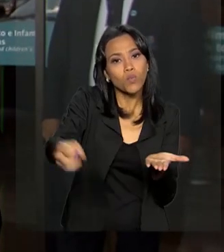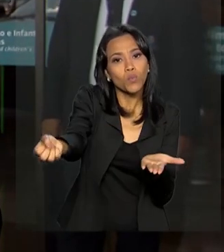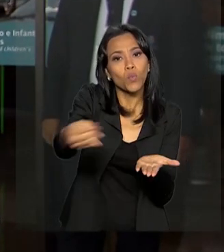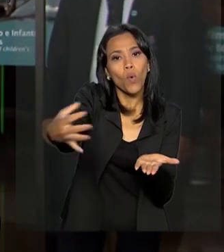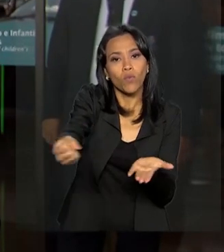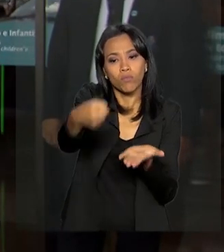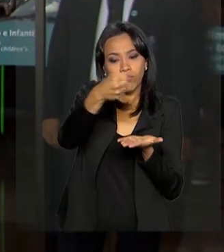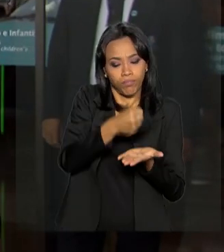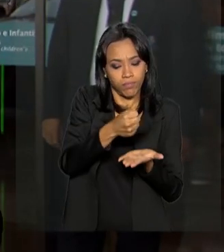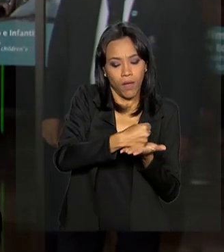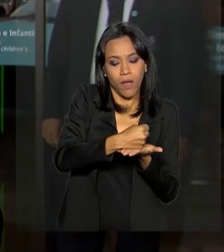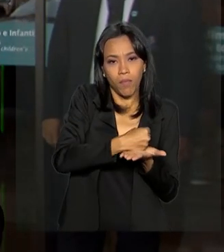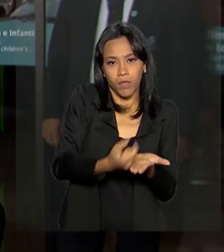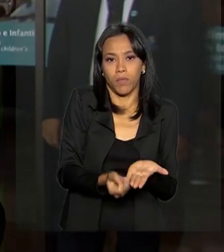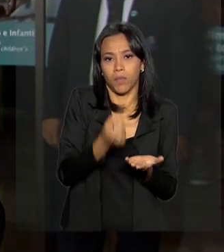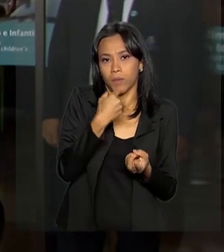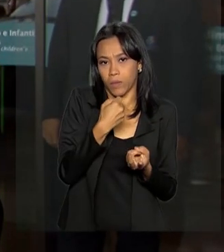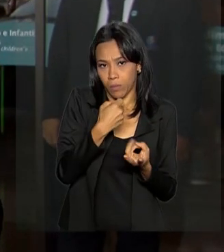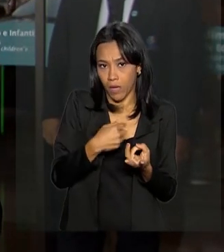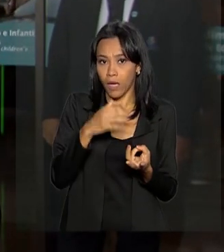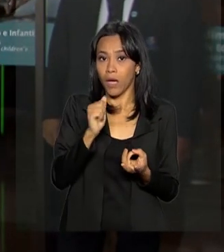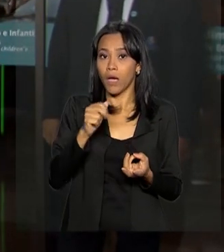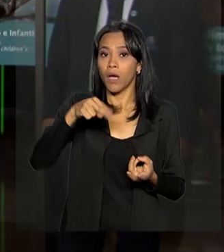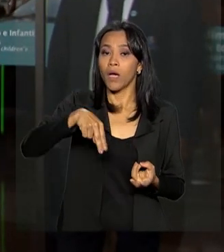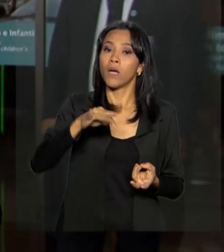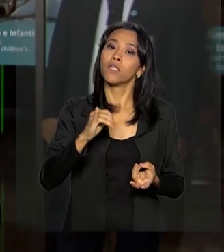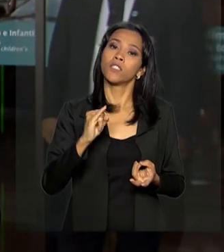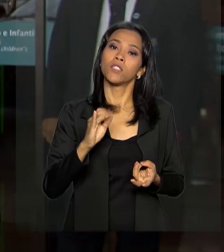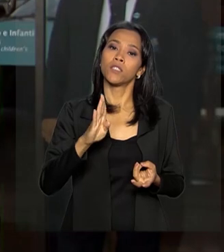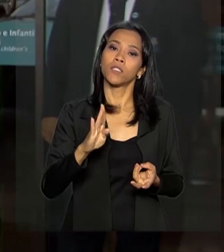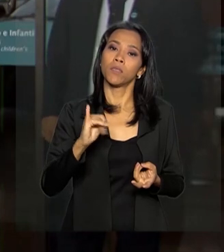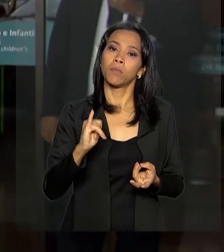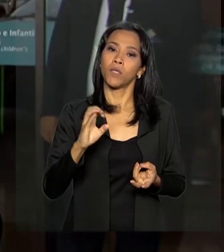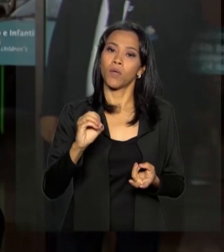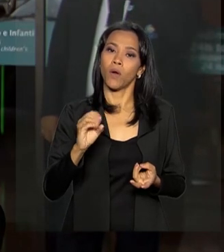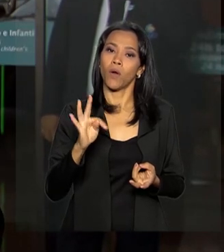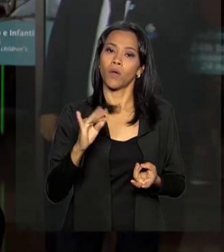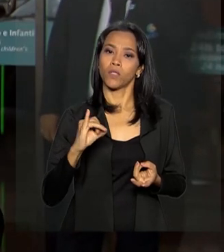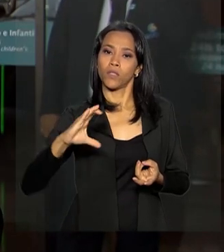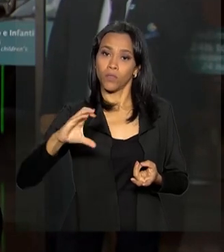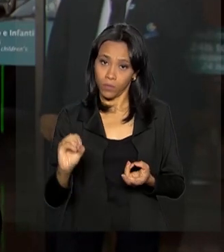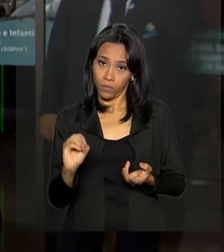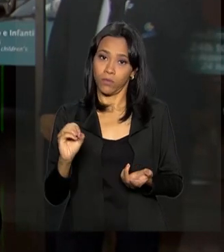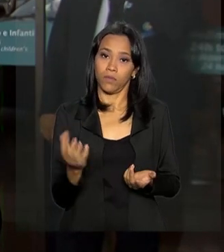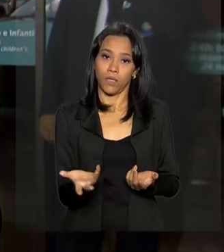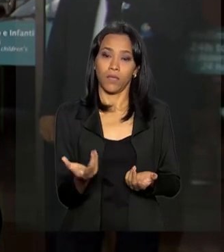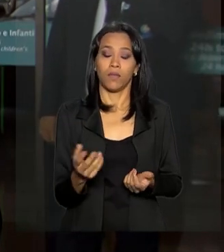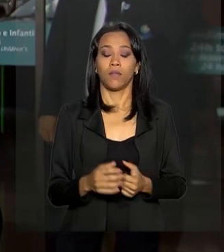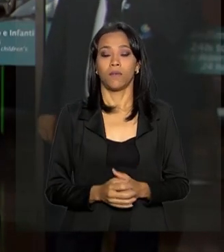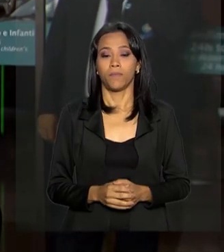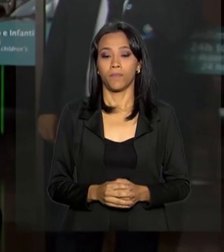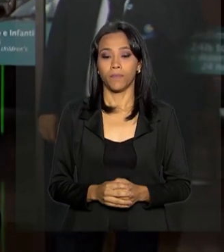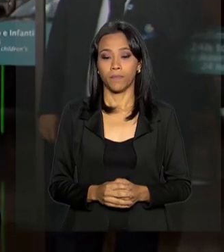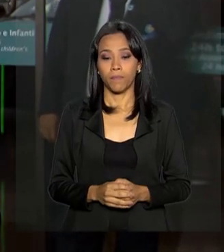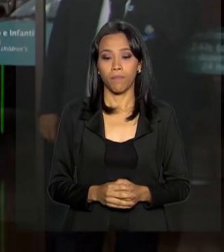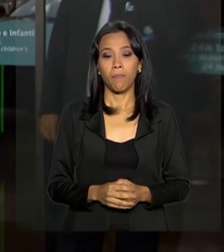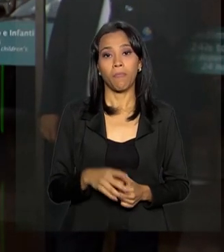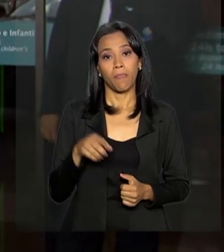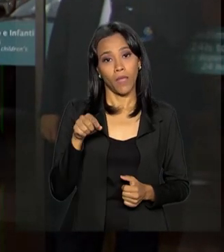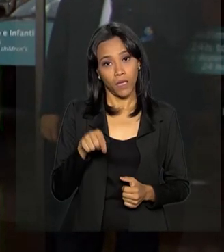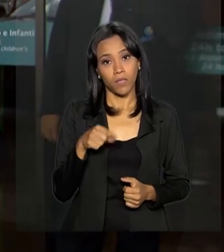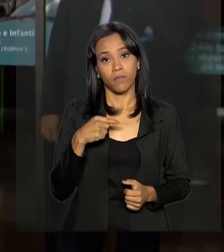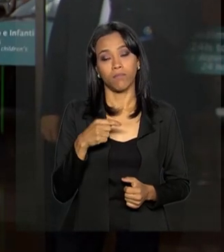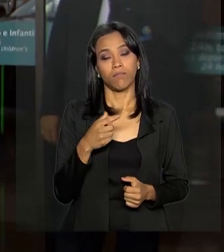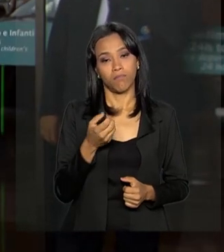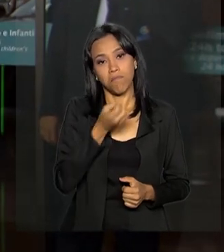novo na antibiótico-terapia que eles já haviam recebido por meio de soro e isso, aparentemente,